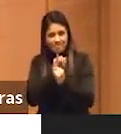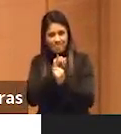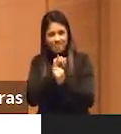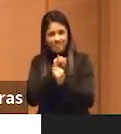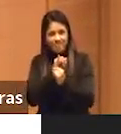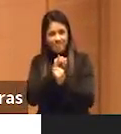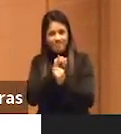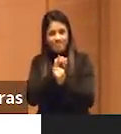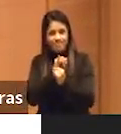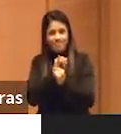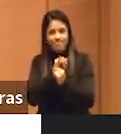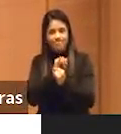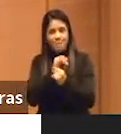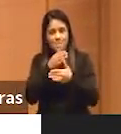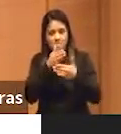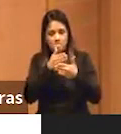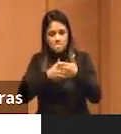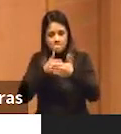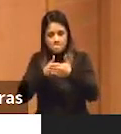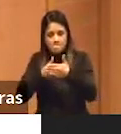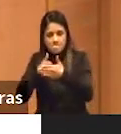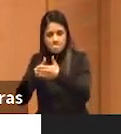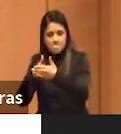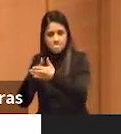jardim murado e hoje